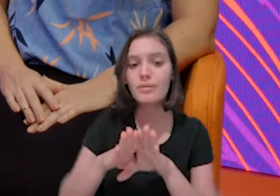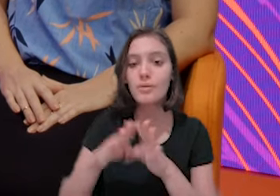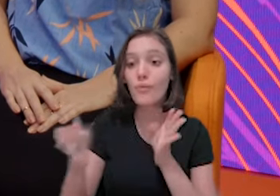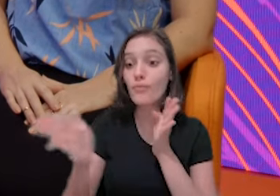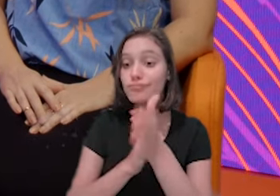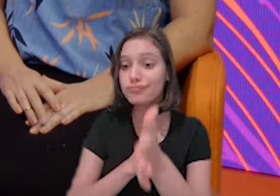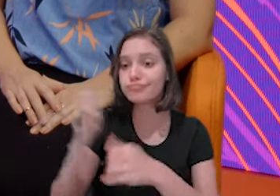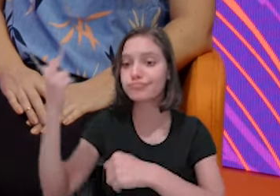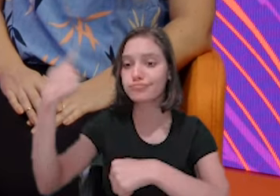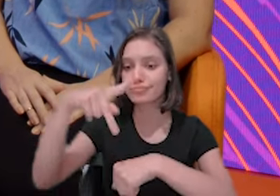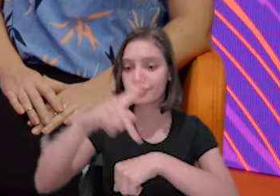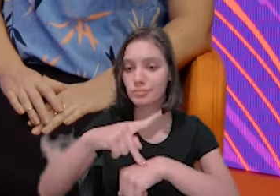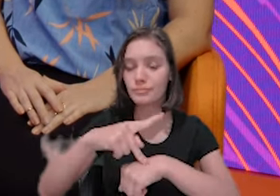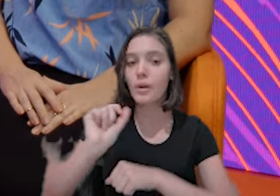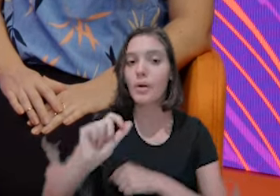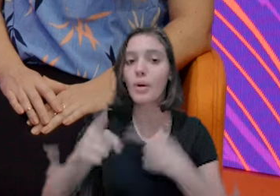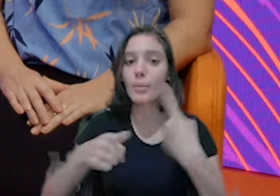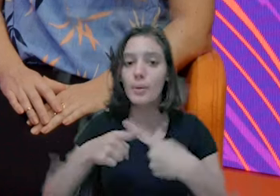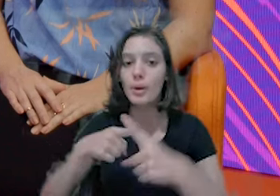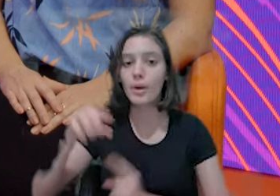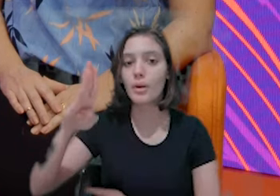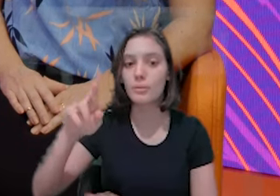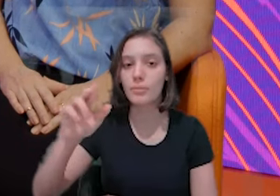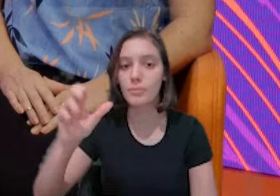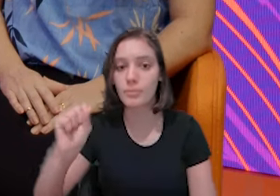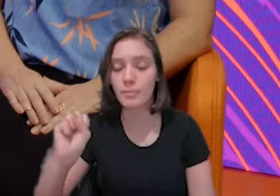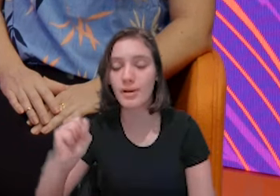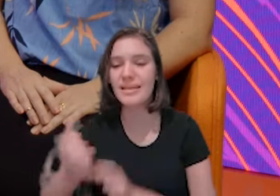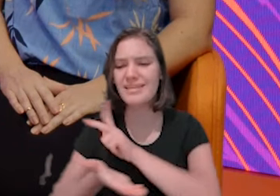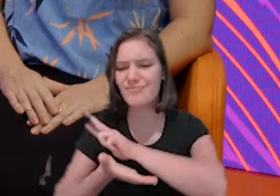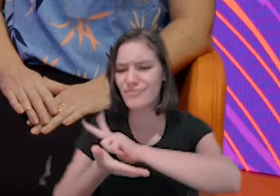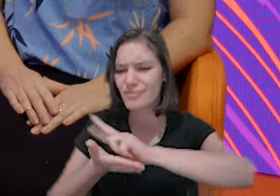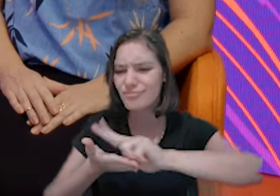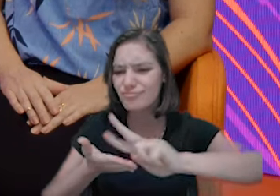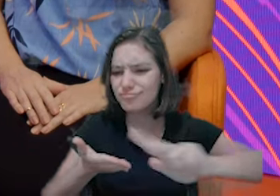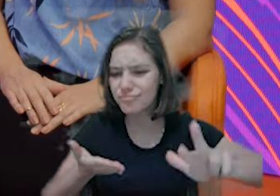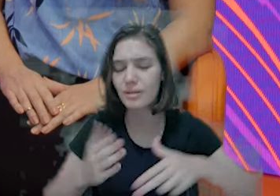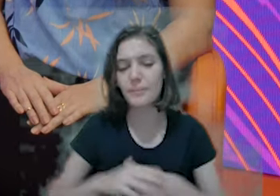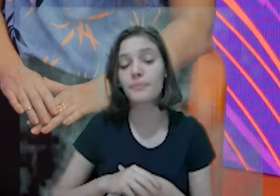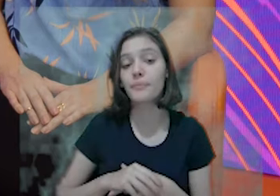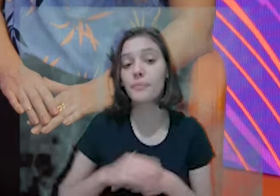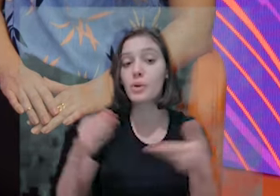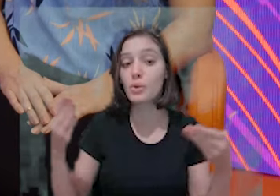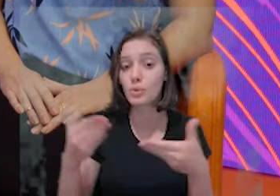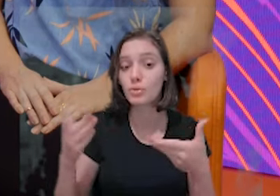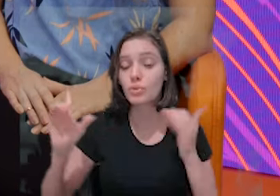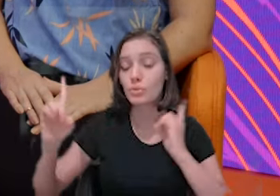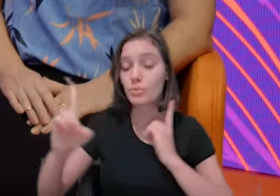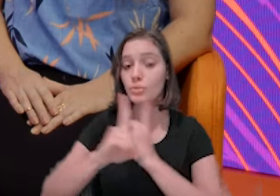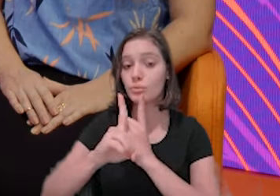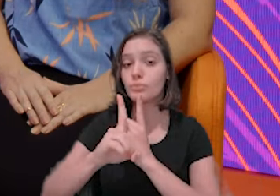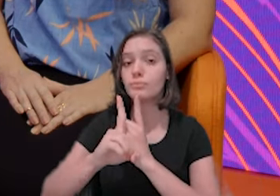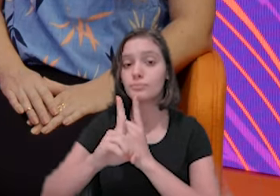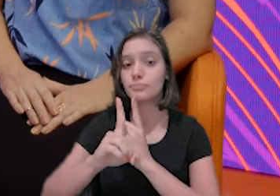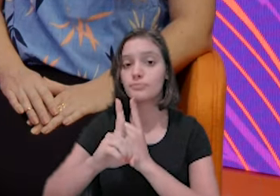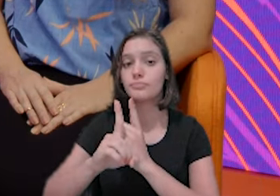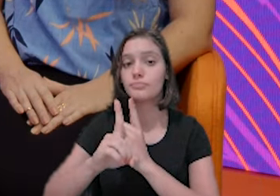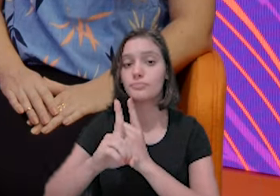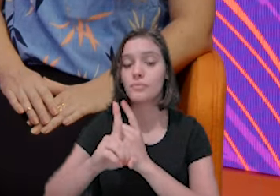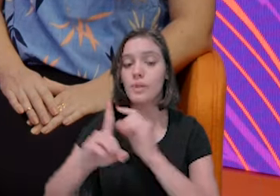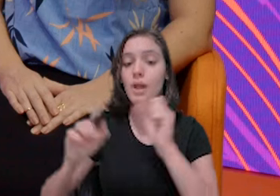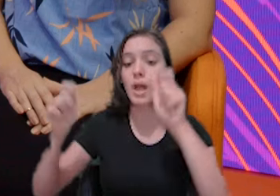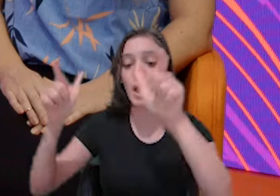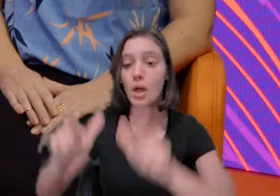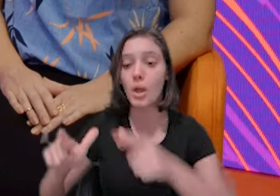E onde a gente se encontra, ali é muita afluência de estrangeiros. Então, nasceu com esse